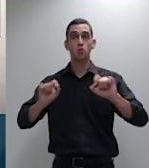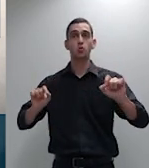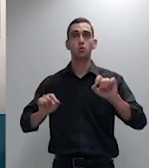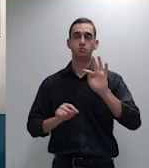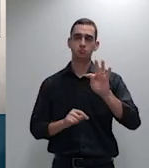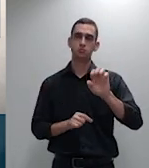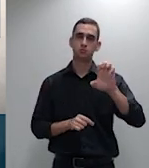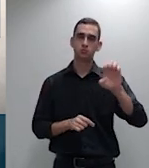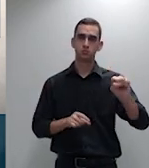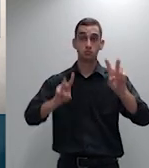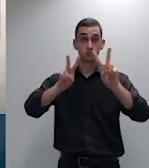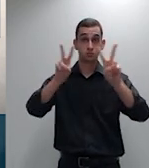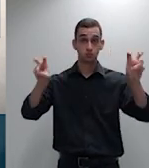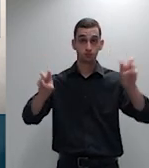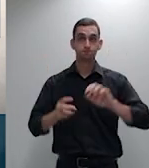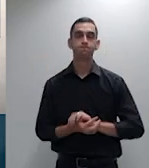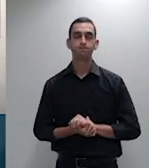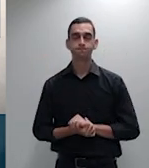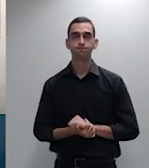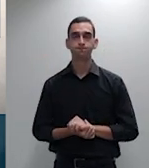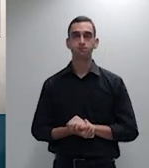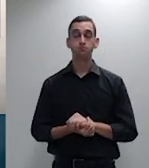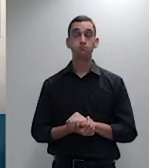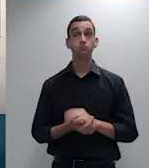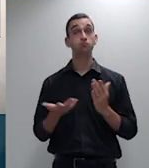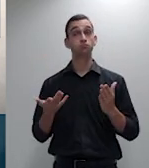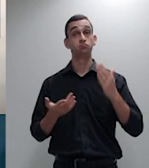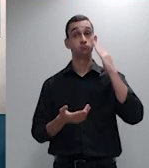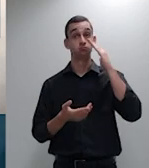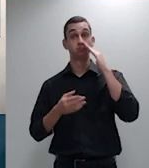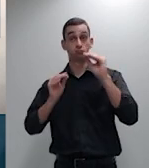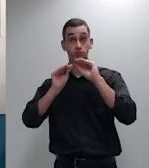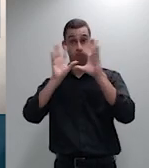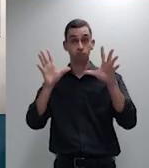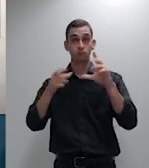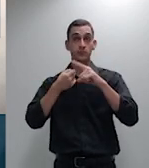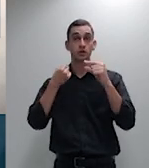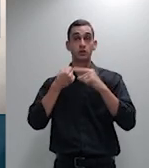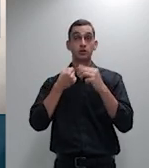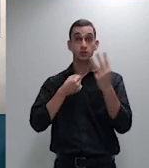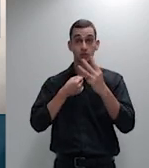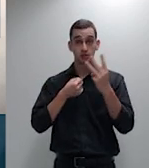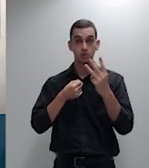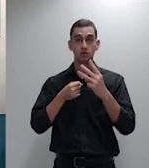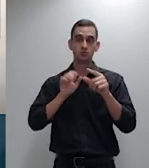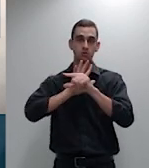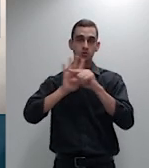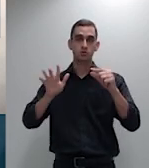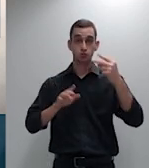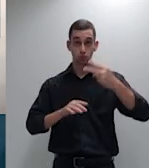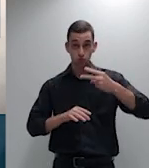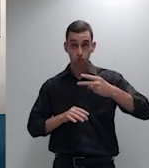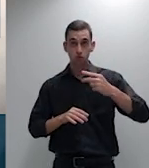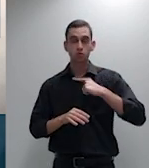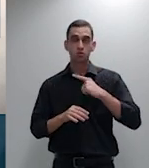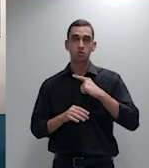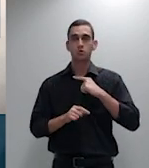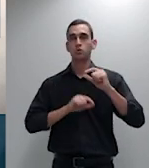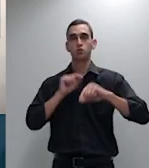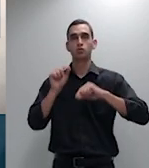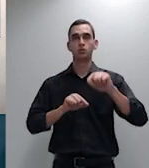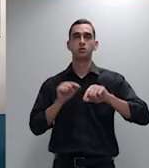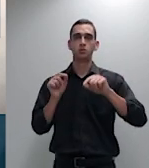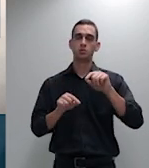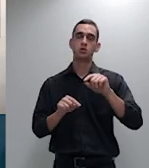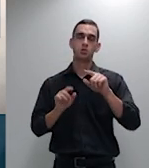correta do artigo terceiro inciso 2 da resolução 63 2003 da MS é aquela